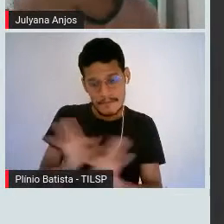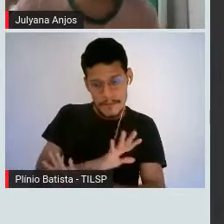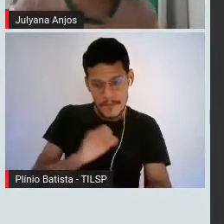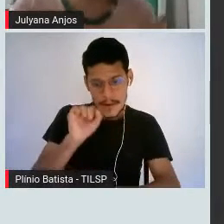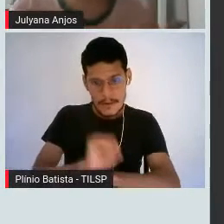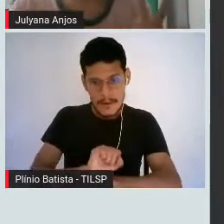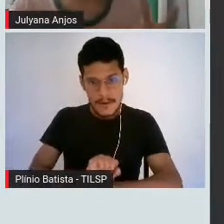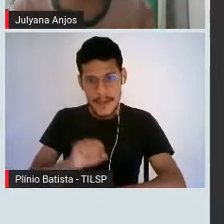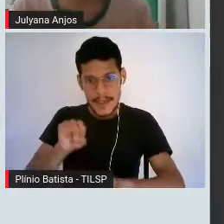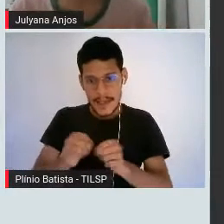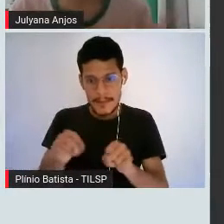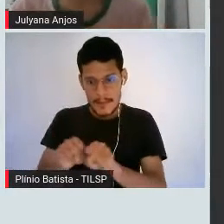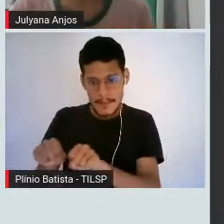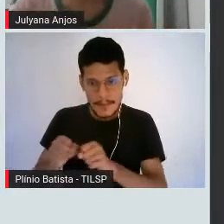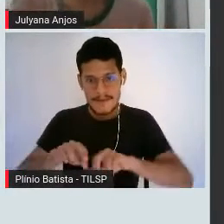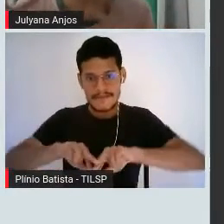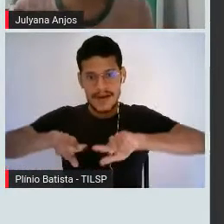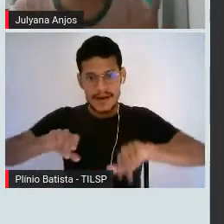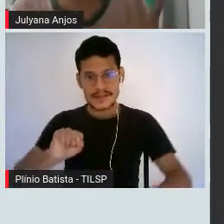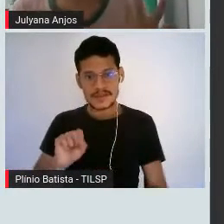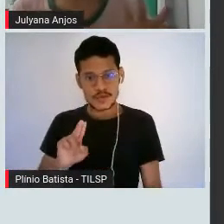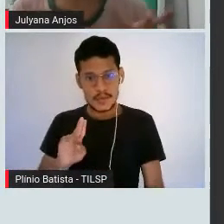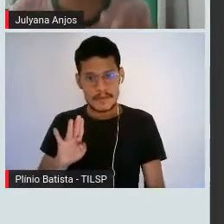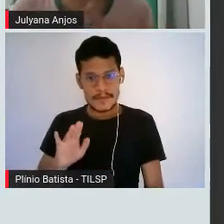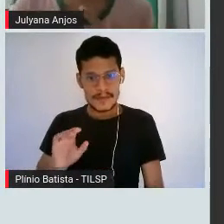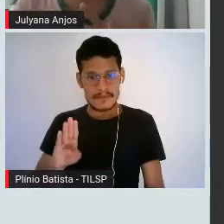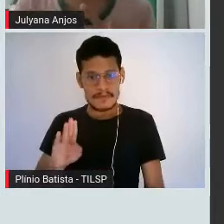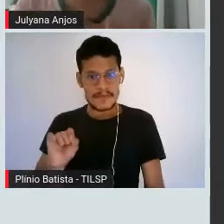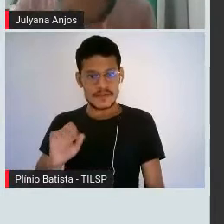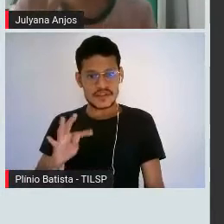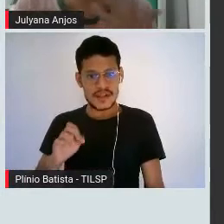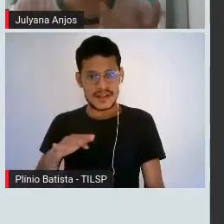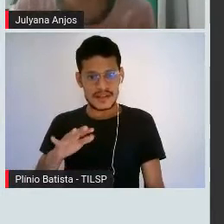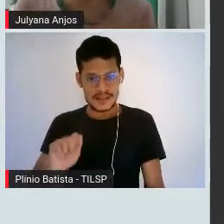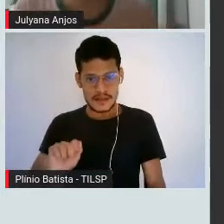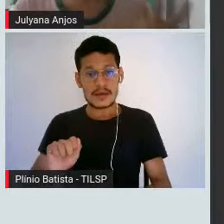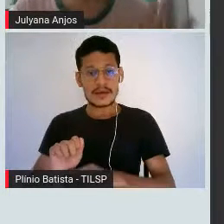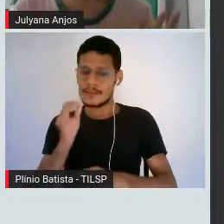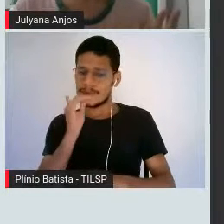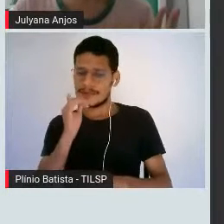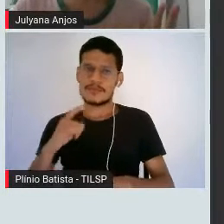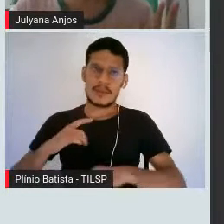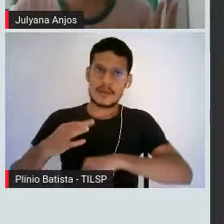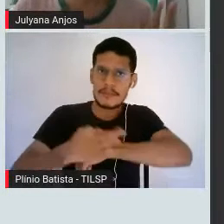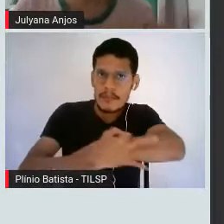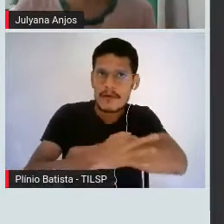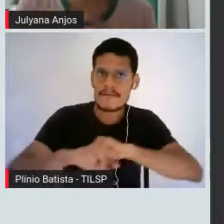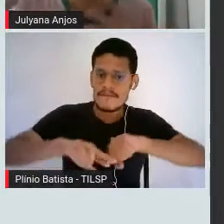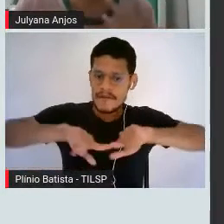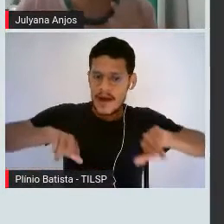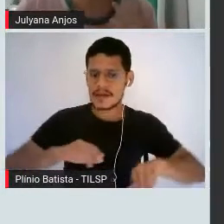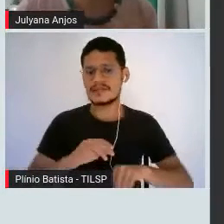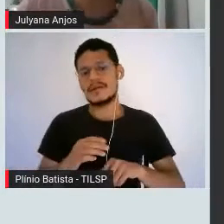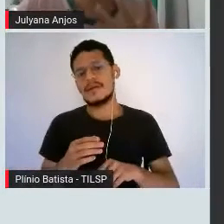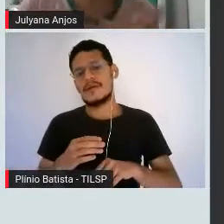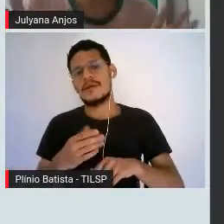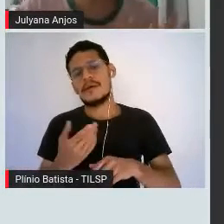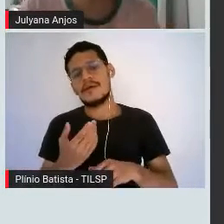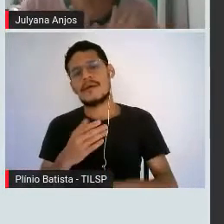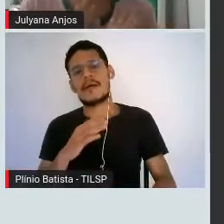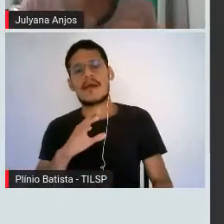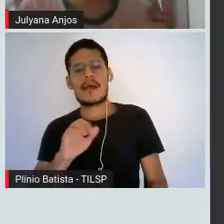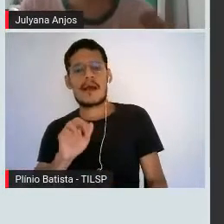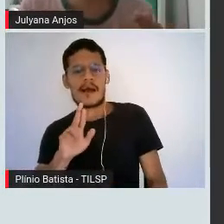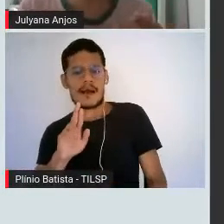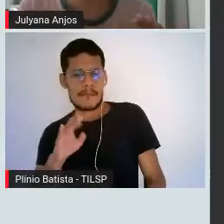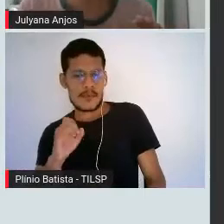daquelas macromoléculas que a gente viu ali, tais como carboidratos, e muitas outras que são importantes pra que o nosso organismo ele